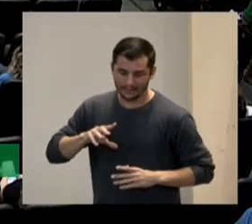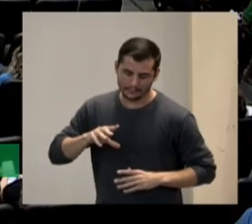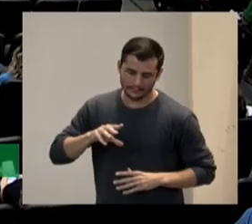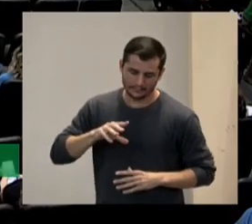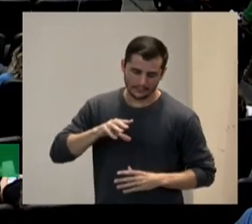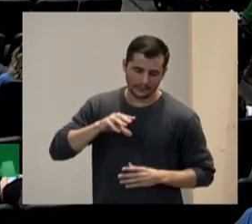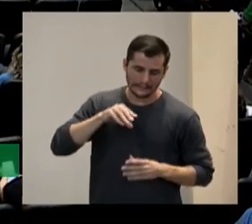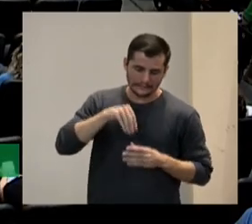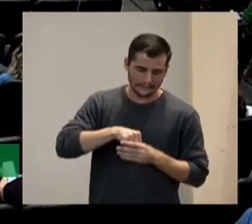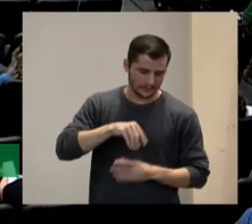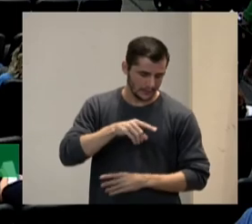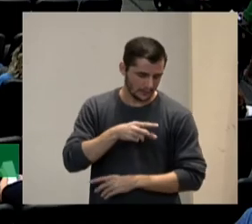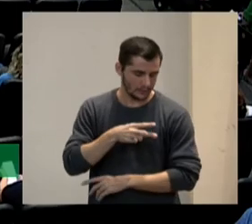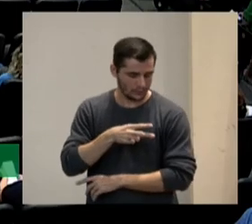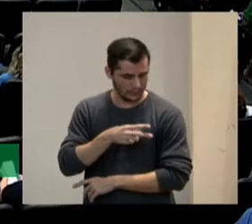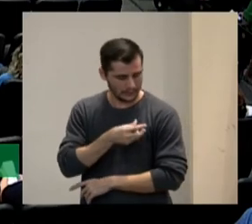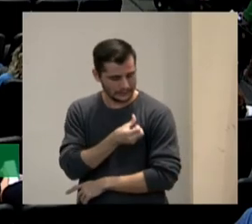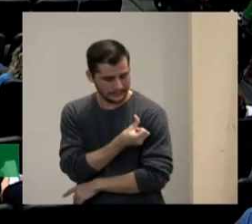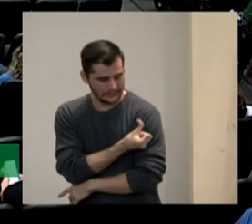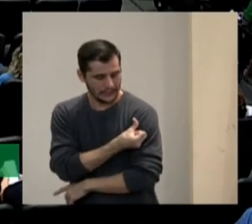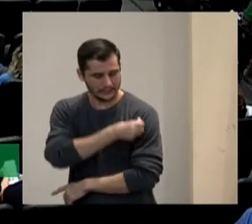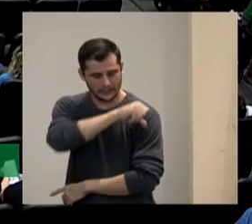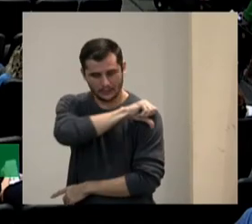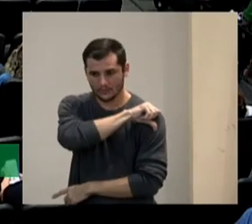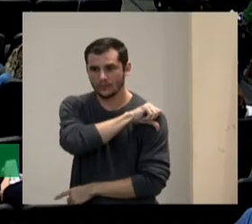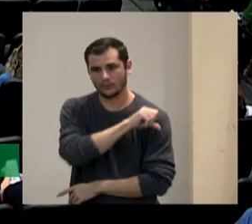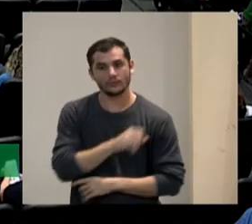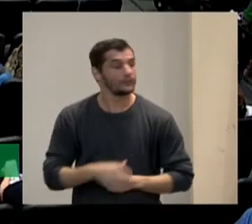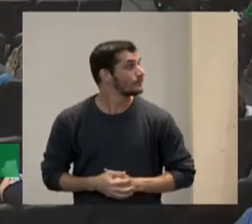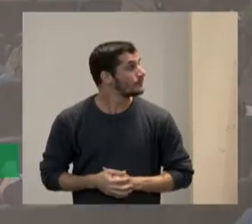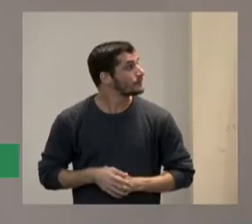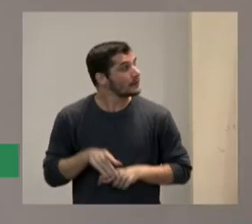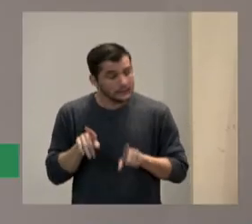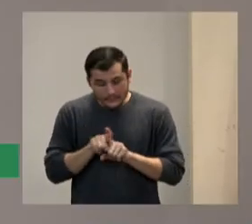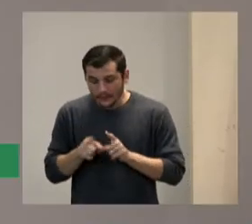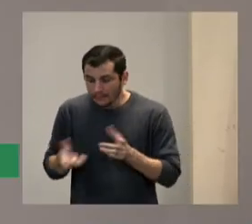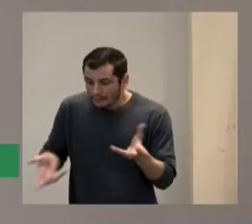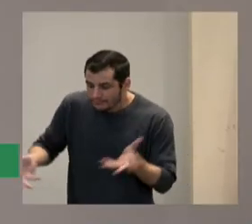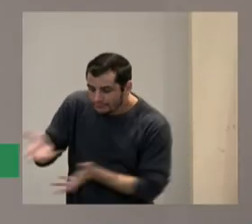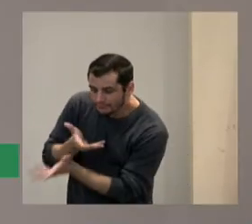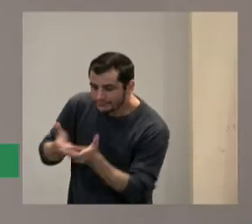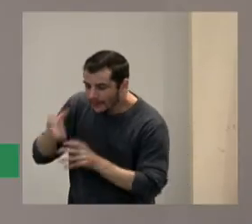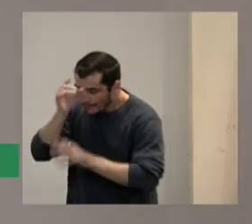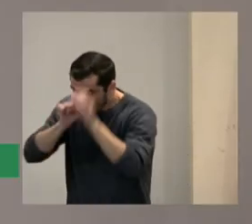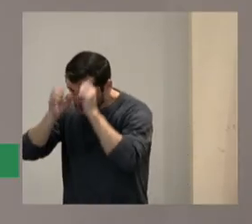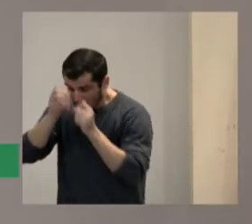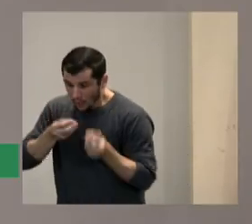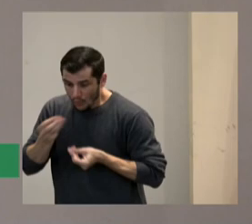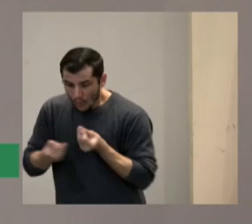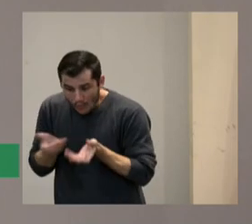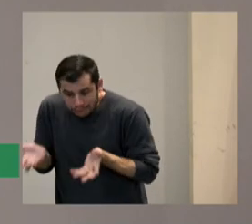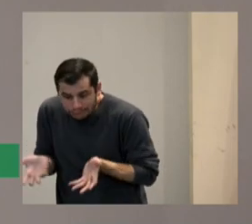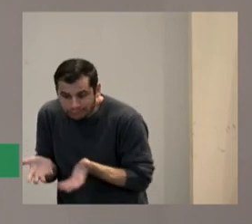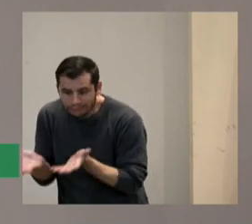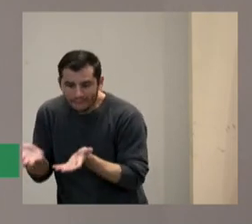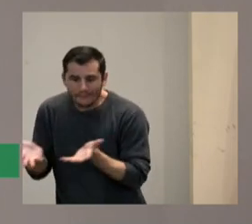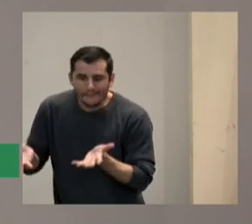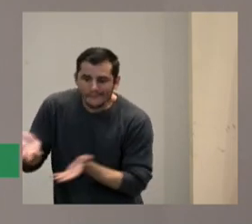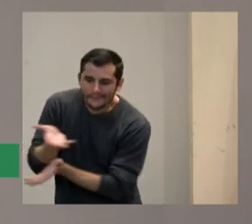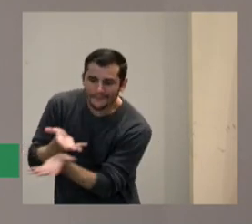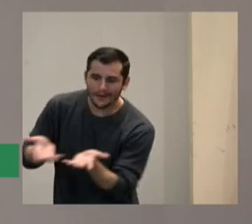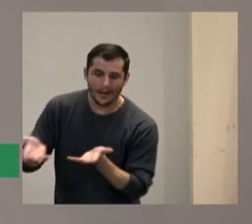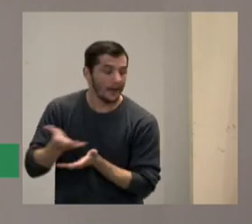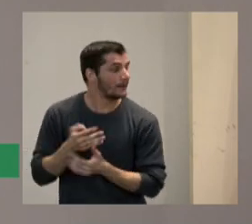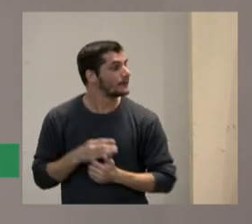dois e é incorporar prácticas colaborativas o DUA esta é da minha por assim falar